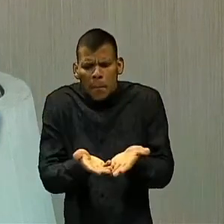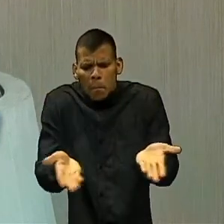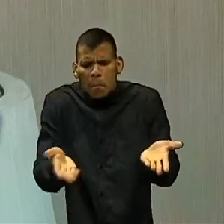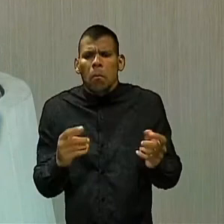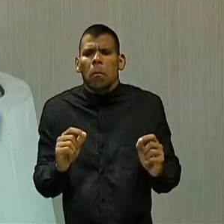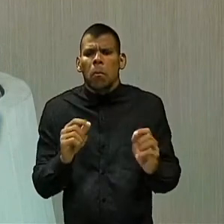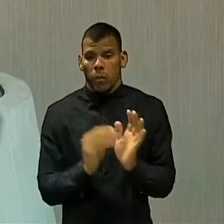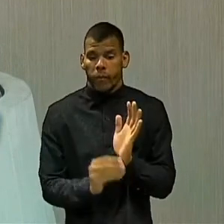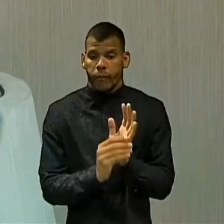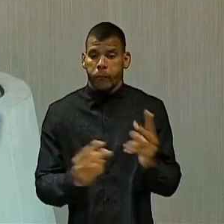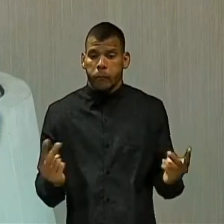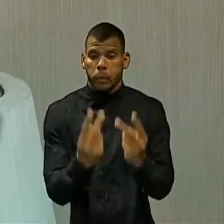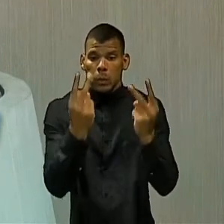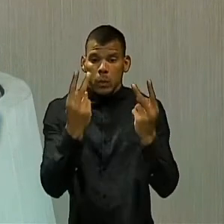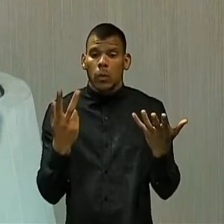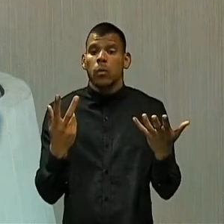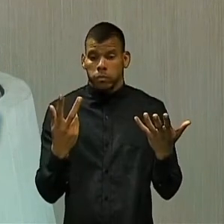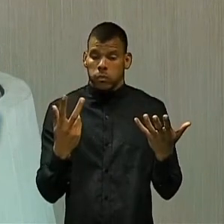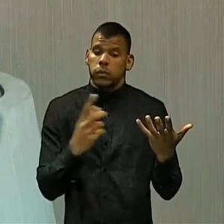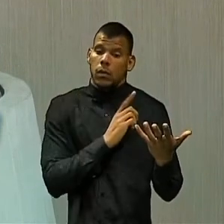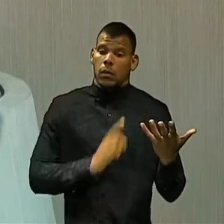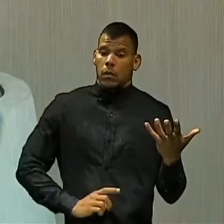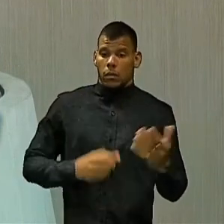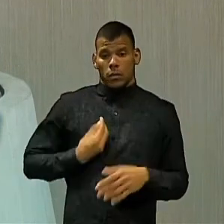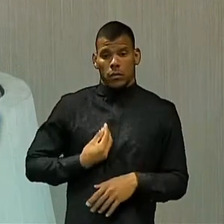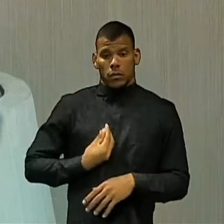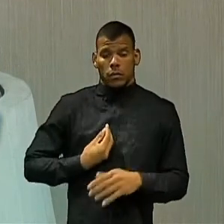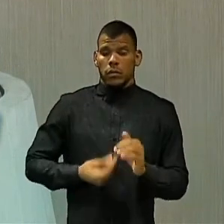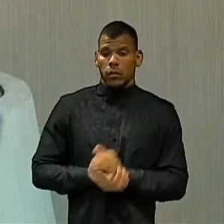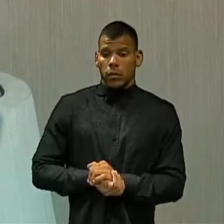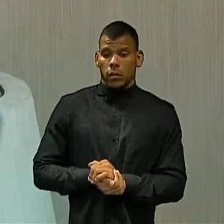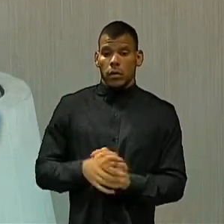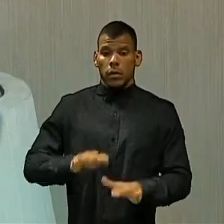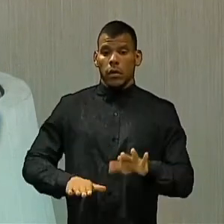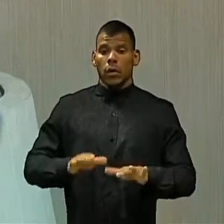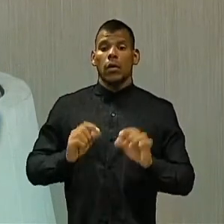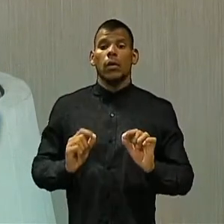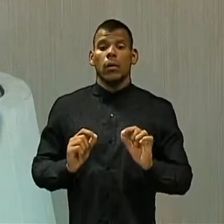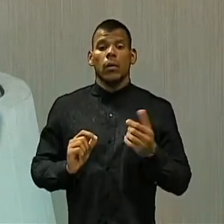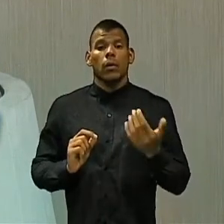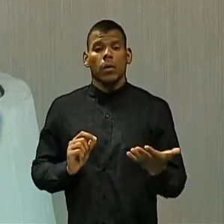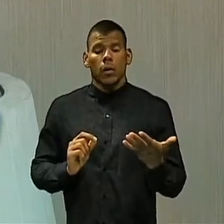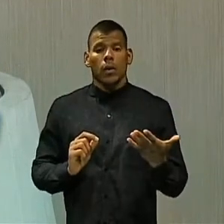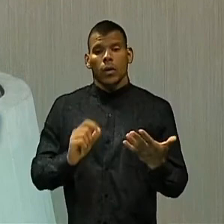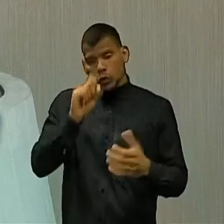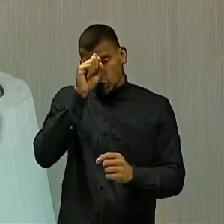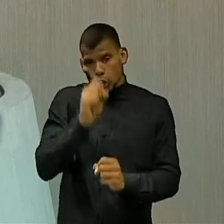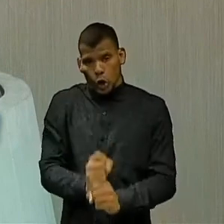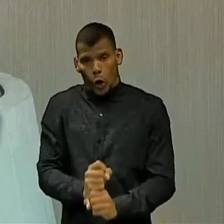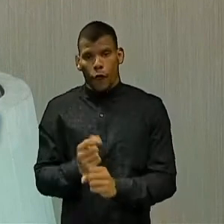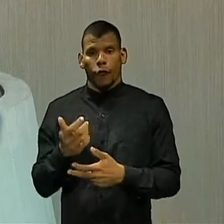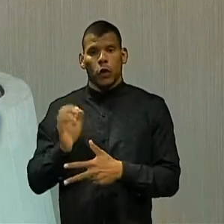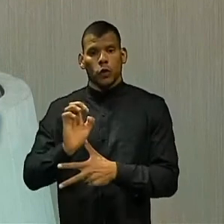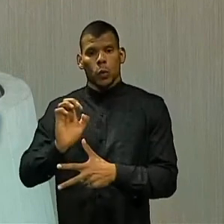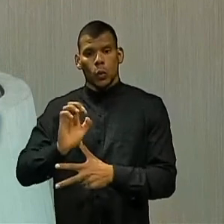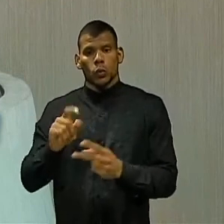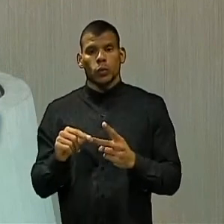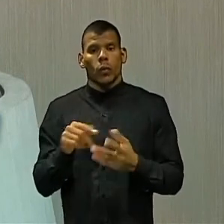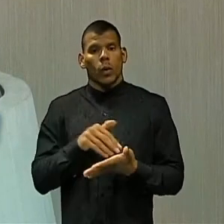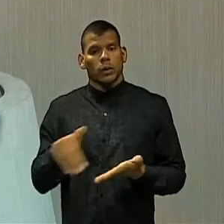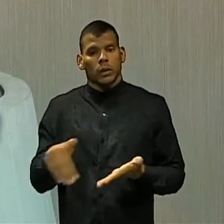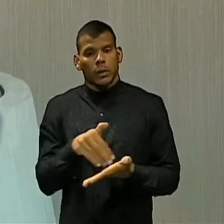valorização de cada parlamentar que está aqui. Muitas vezes por parte do chefe do executivo ou de algum